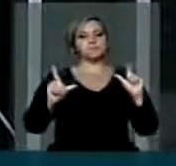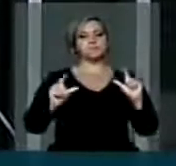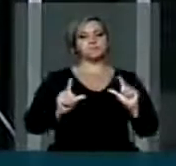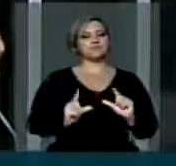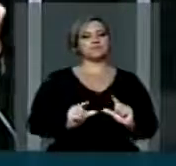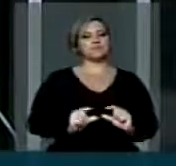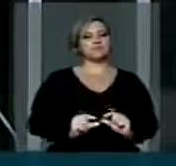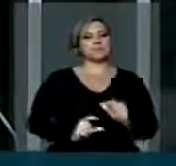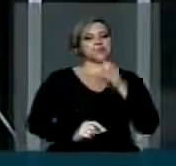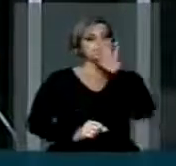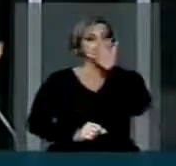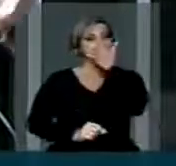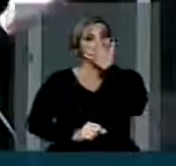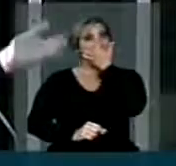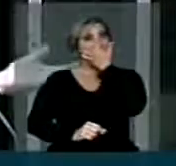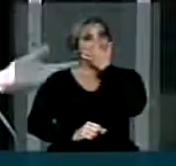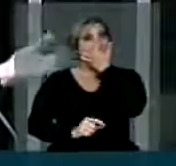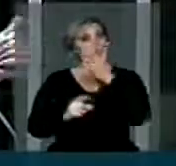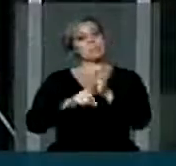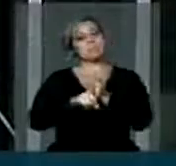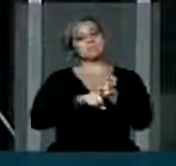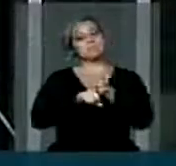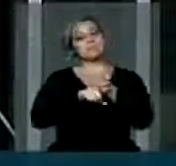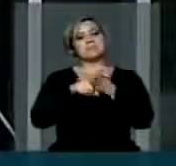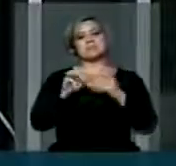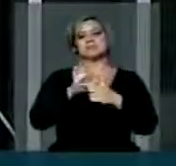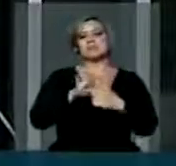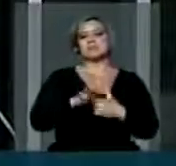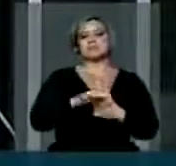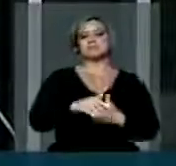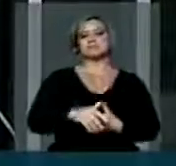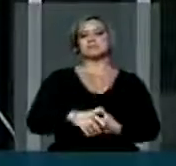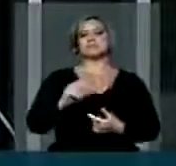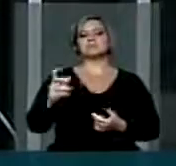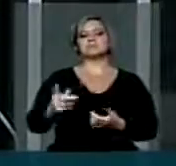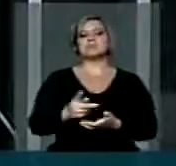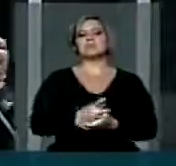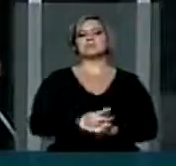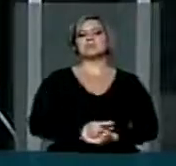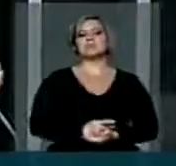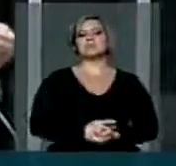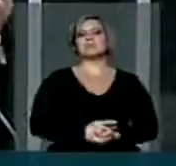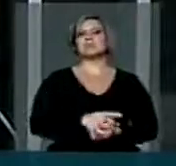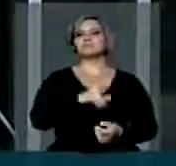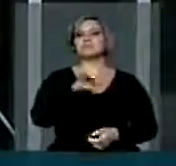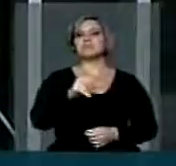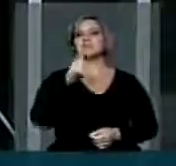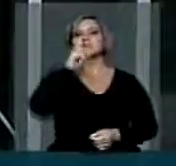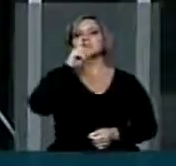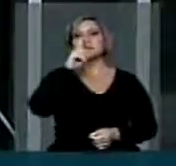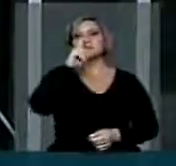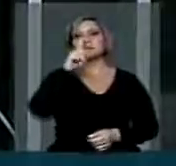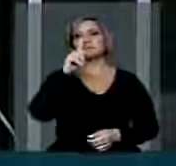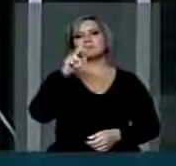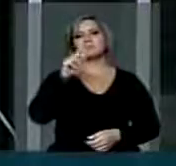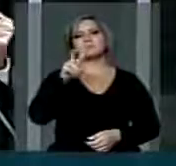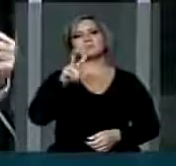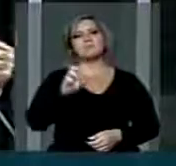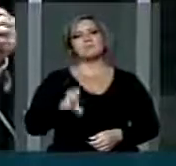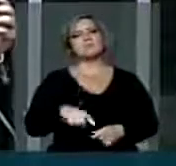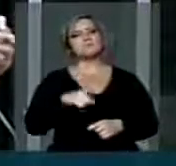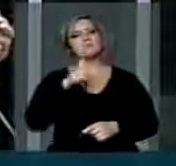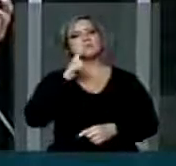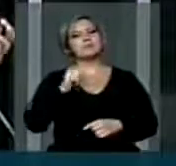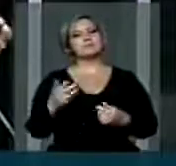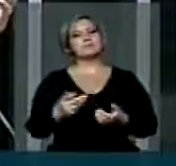mostrando isto, está murchando, as pesquisas indicam isto, e esta situação vai se agravando, e como vai se agravando, começa